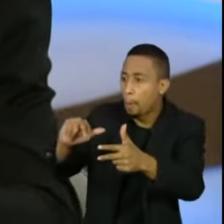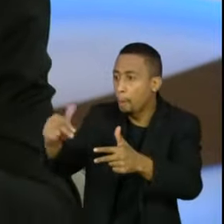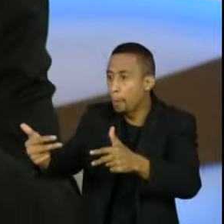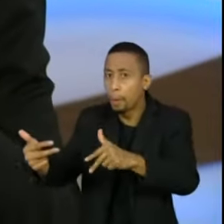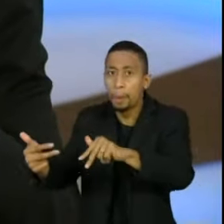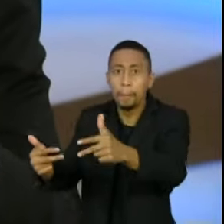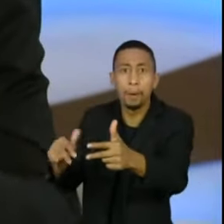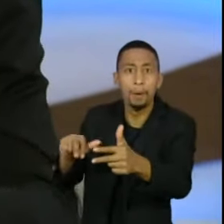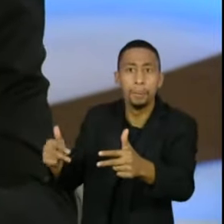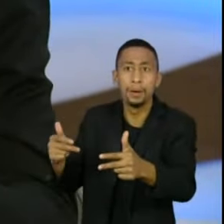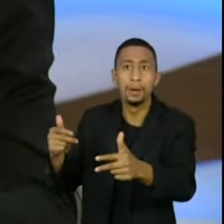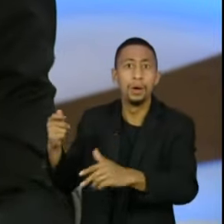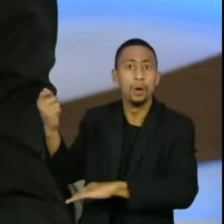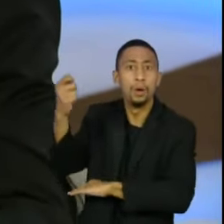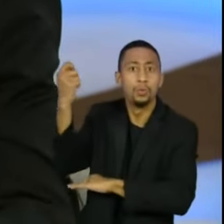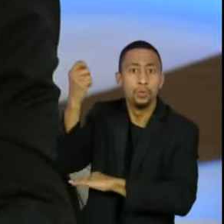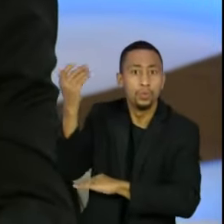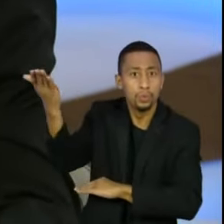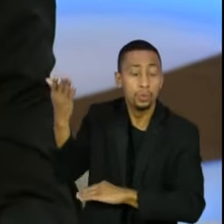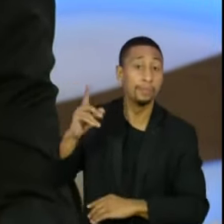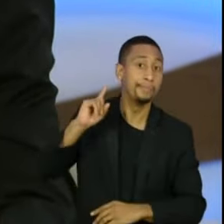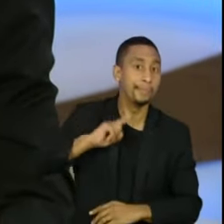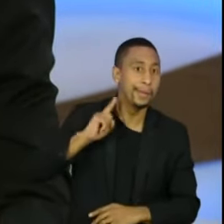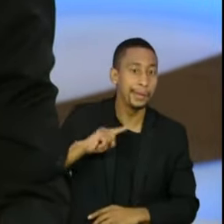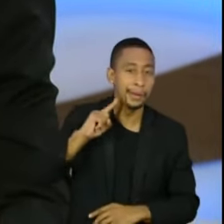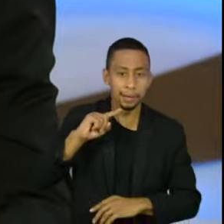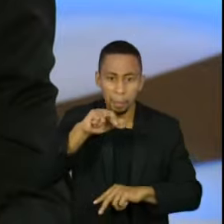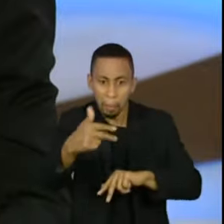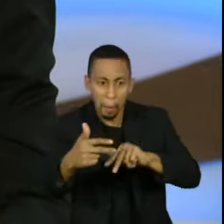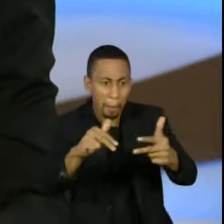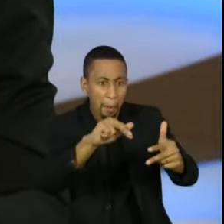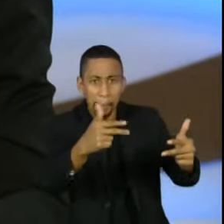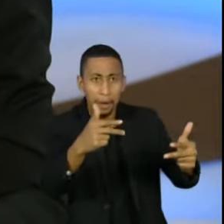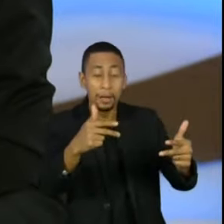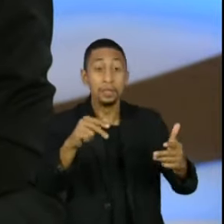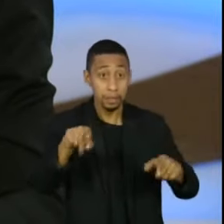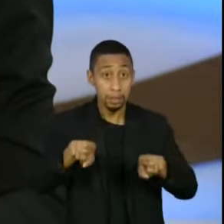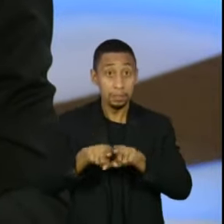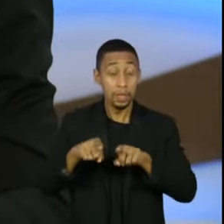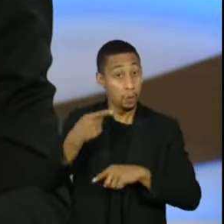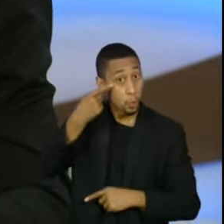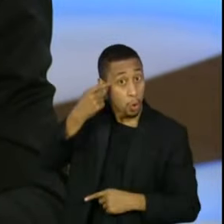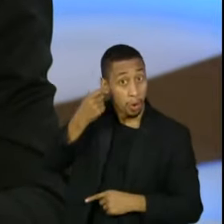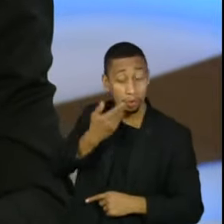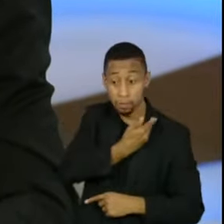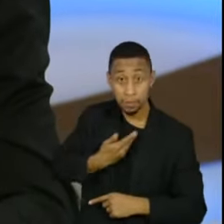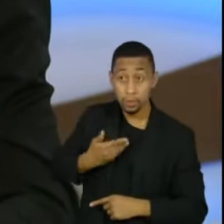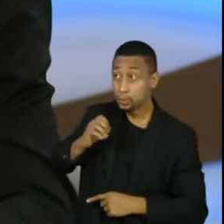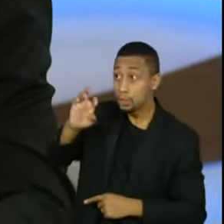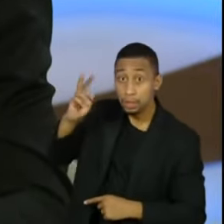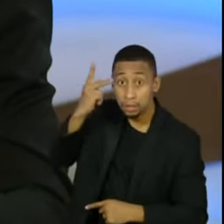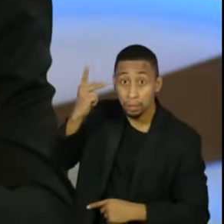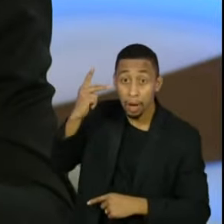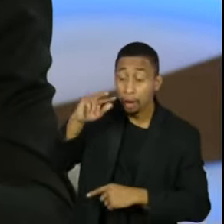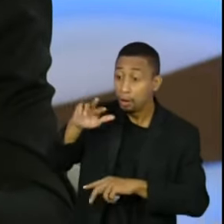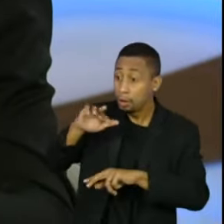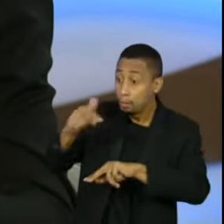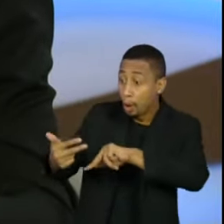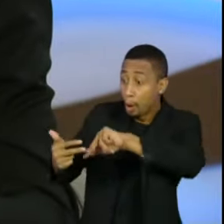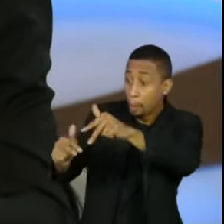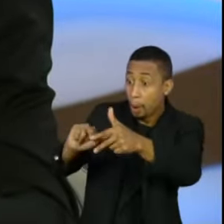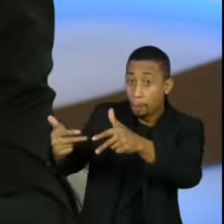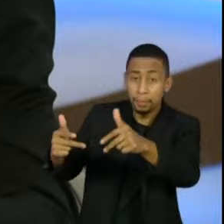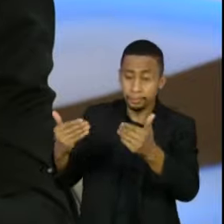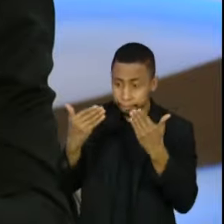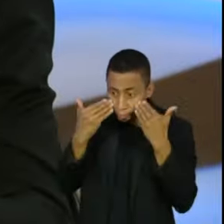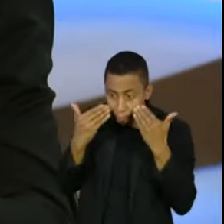o governador de São Paulo, o governador de Minas. Então, nós temos que reconhecer isso e somos solidários a isso. Então, essas iniciativas